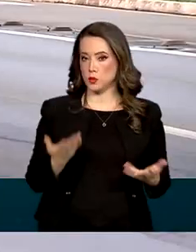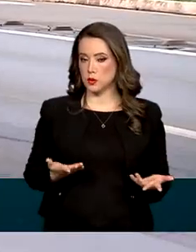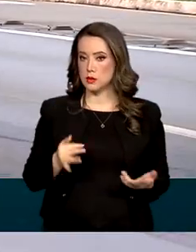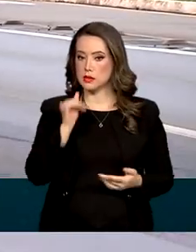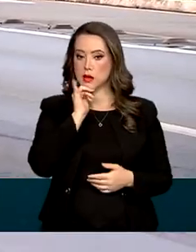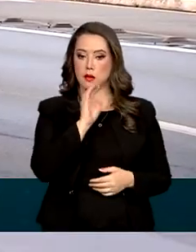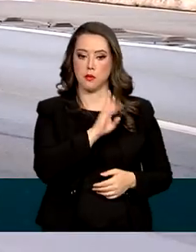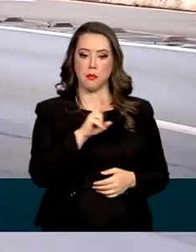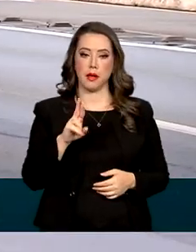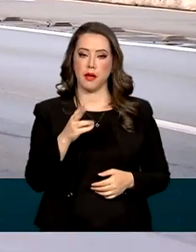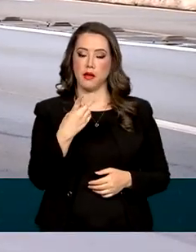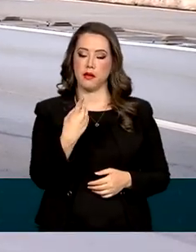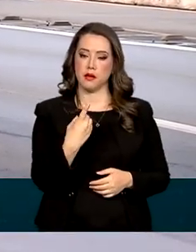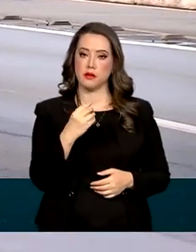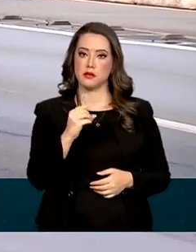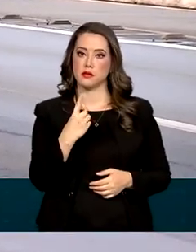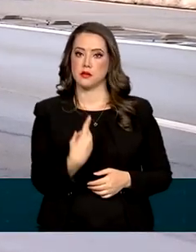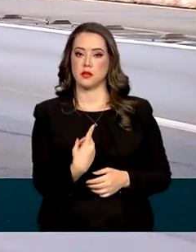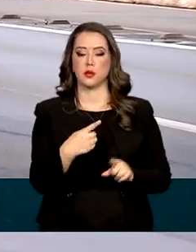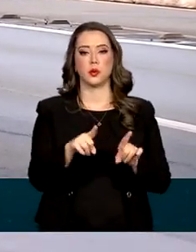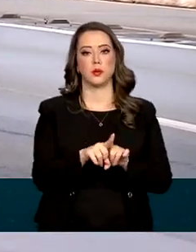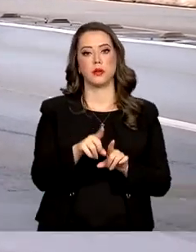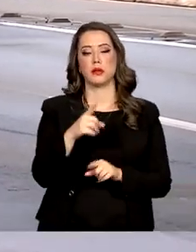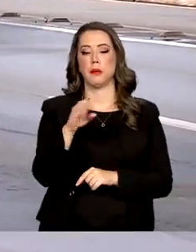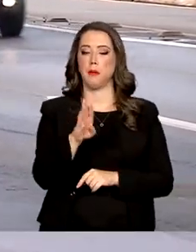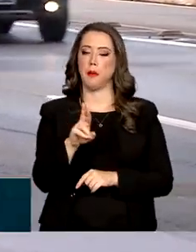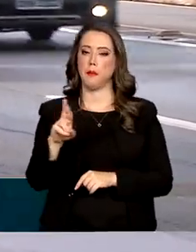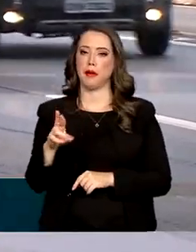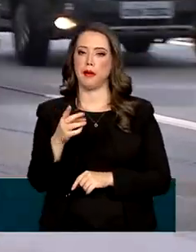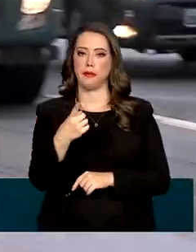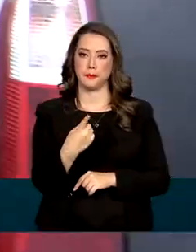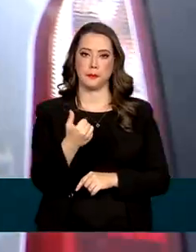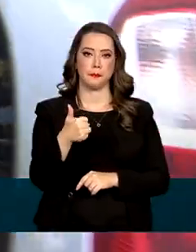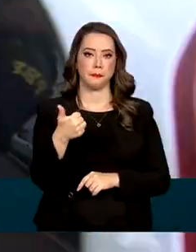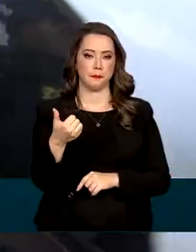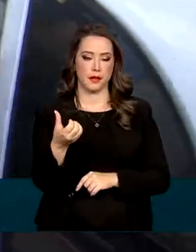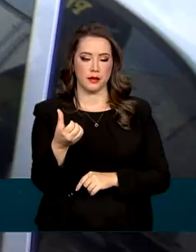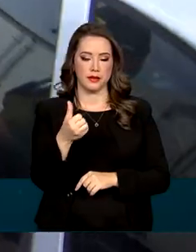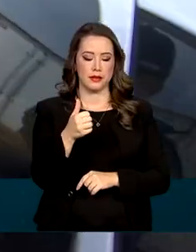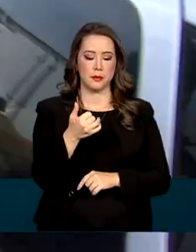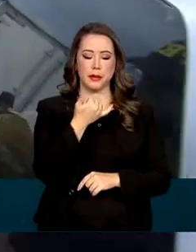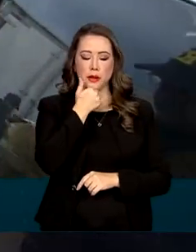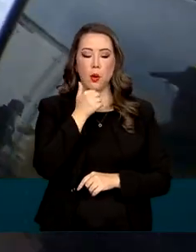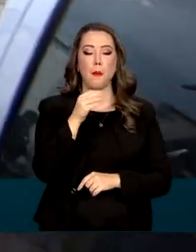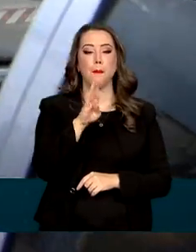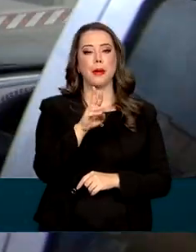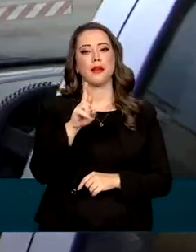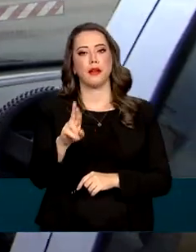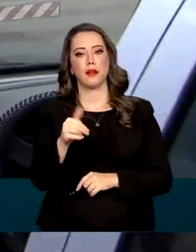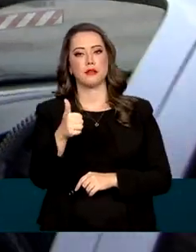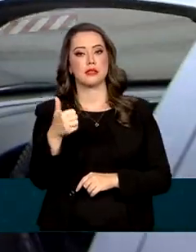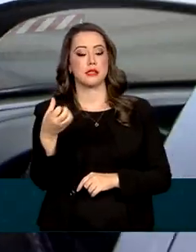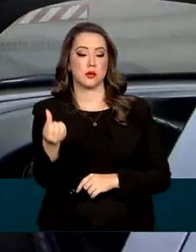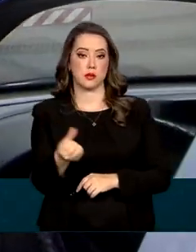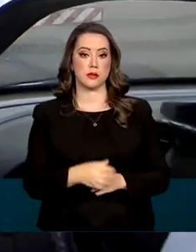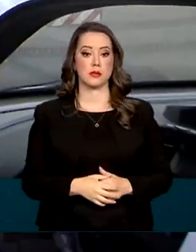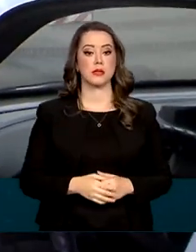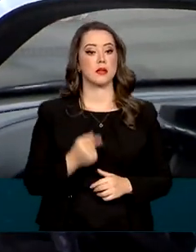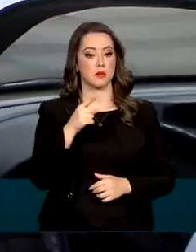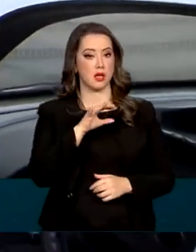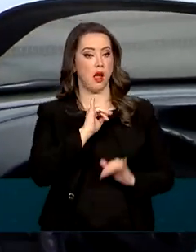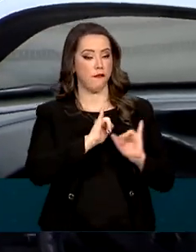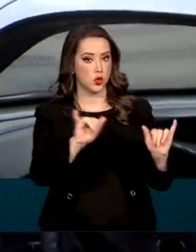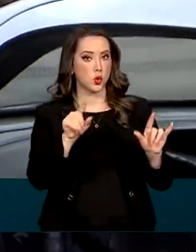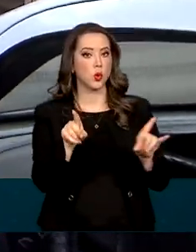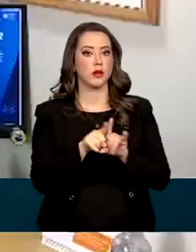como as BR-101 e 116. A PRF informou também que ampliará medidas educativas e de boas